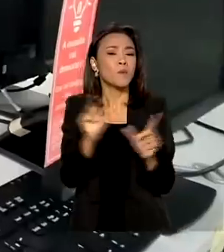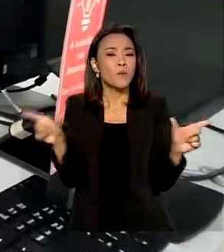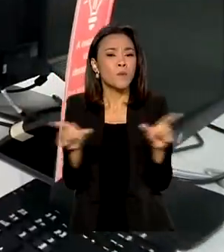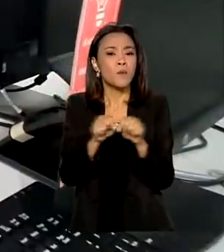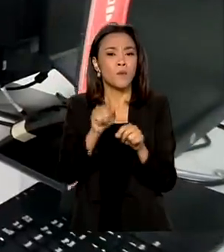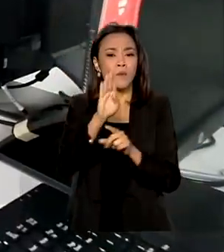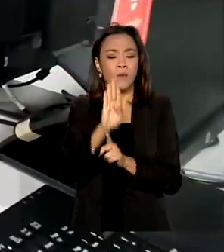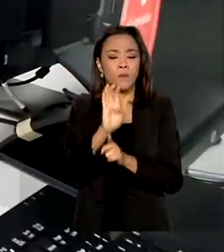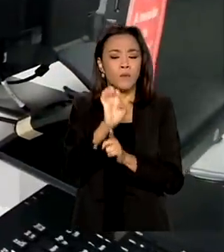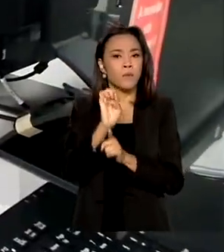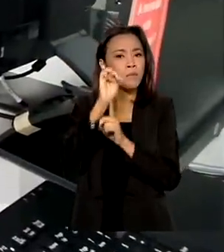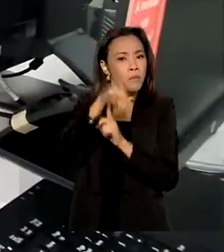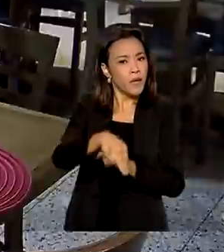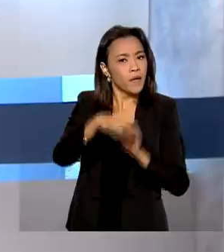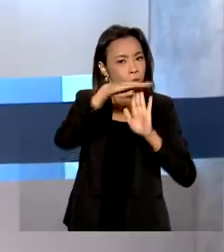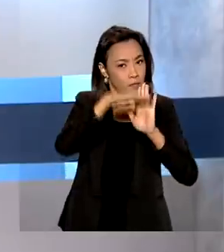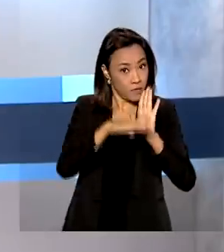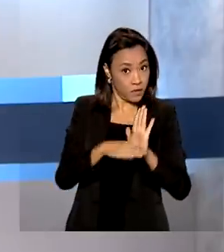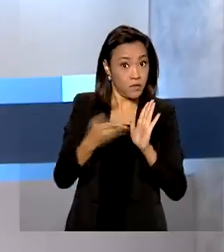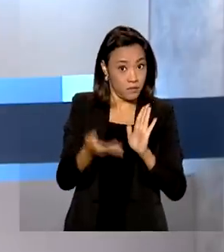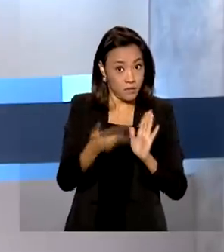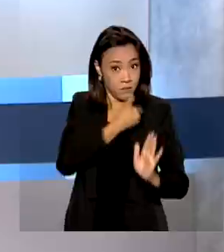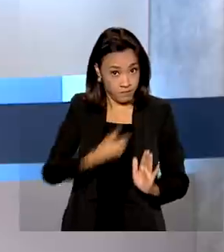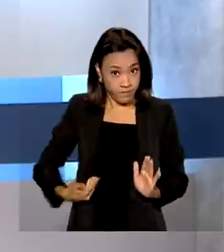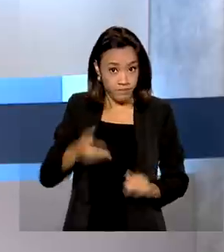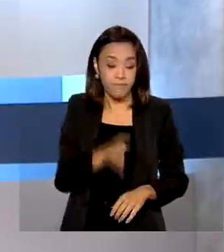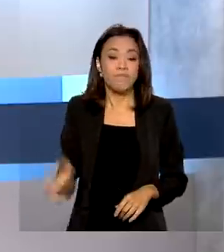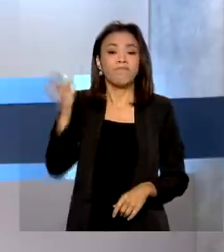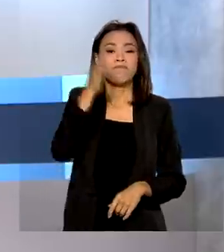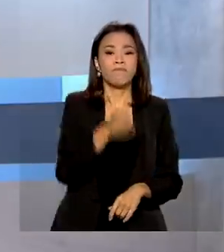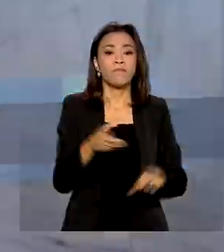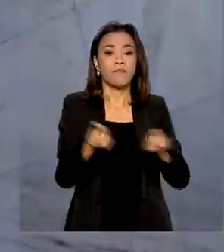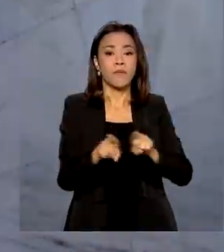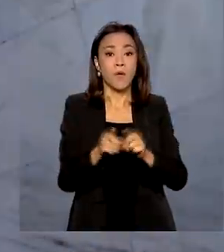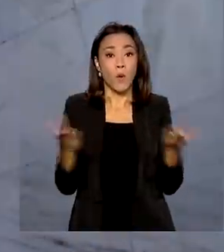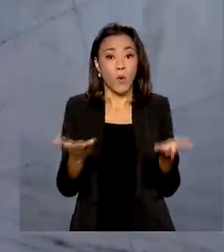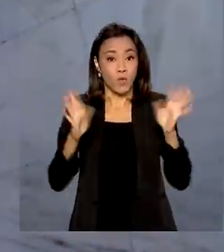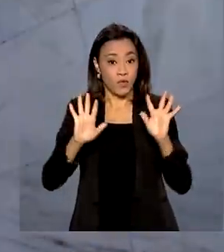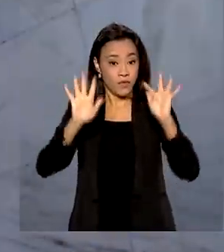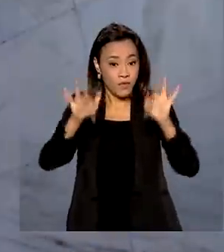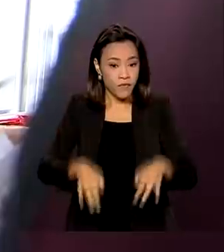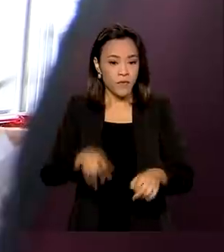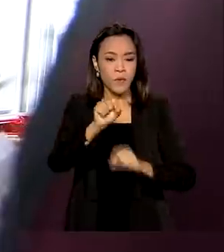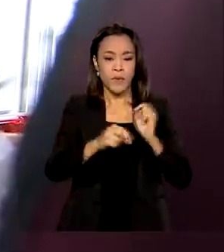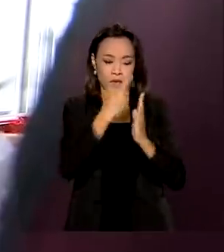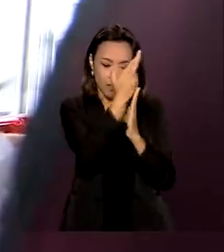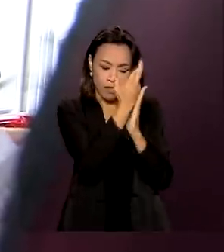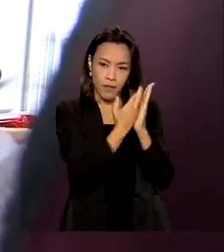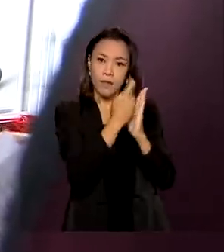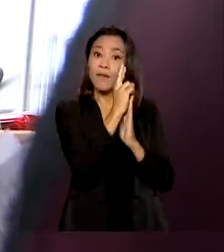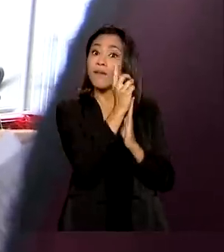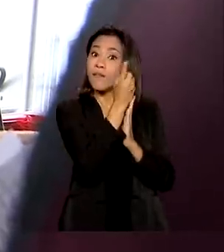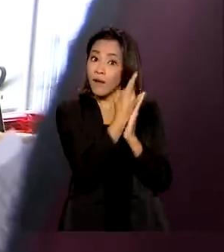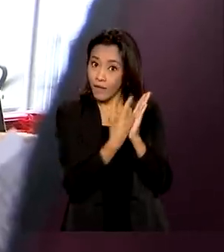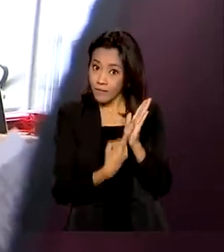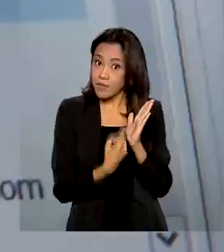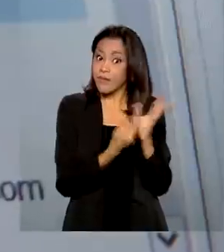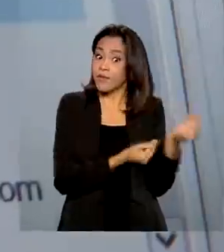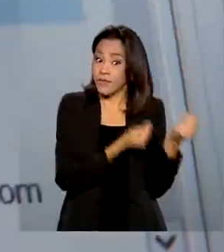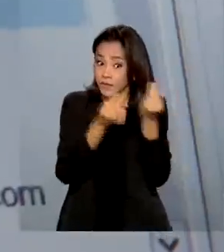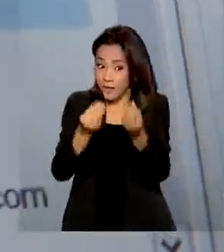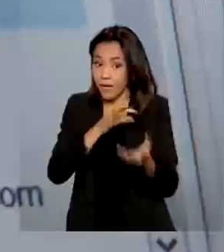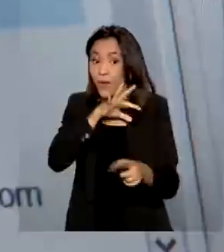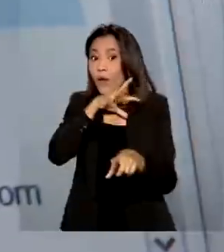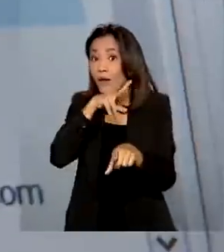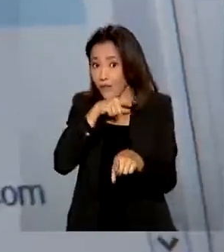manutenção do emprego e da renda. E veja também, termina hoje o prazo de declaração de entrega da declaração do